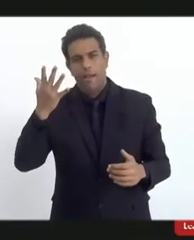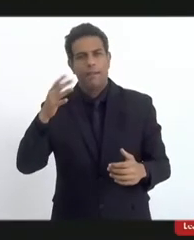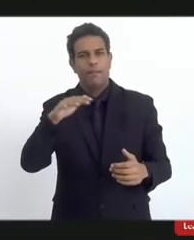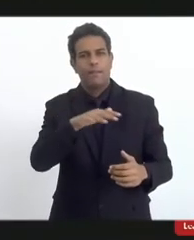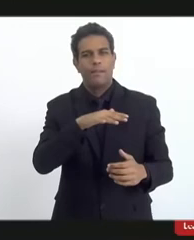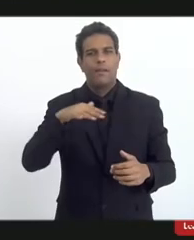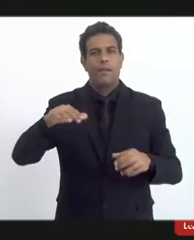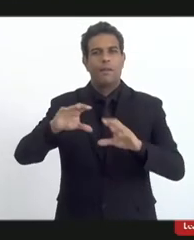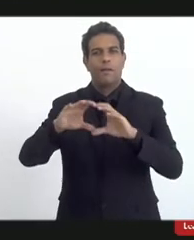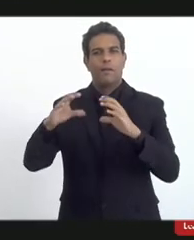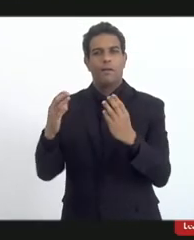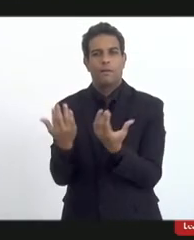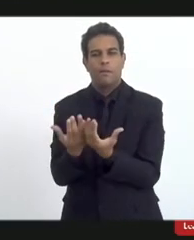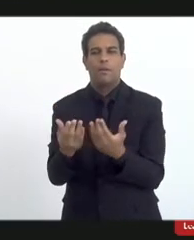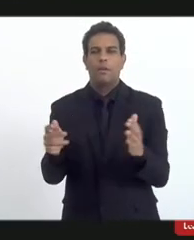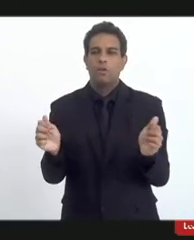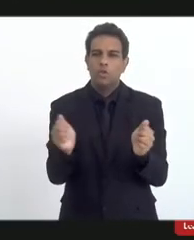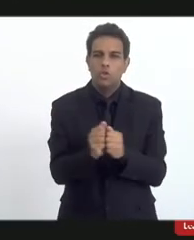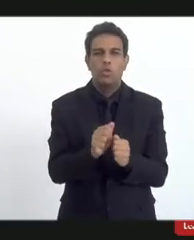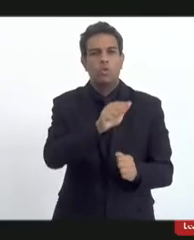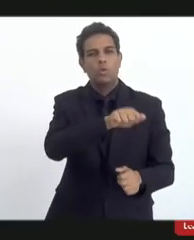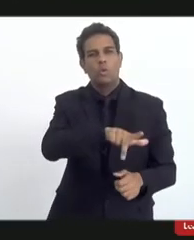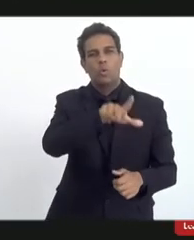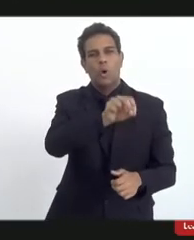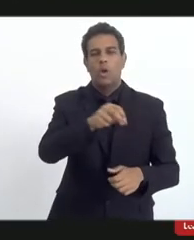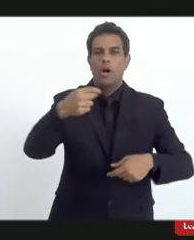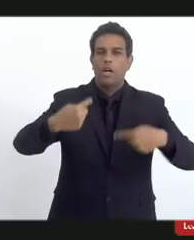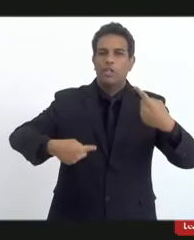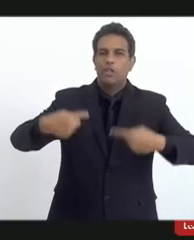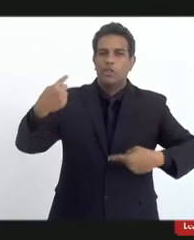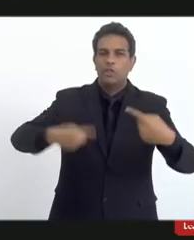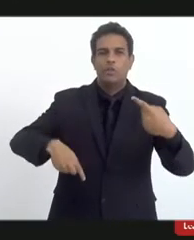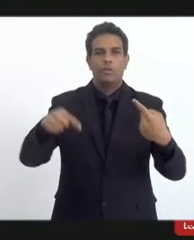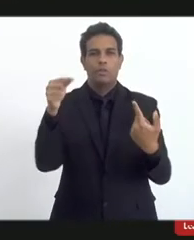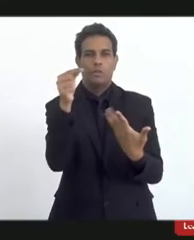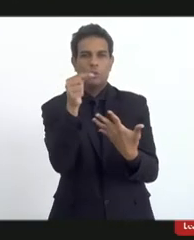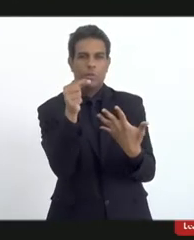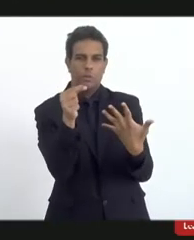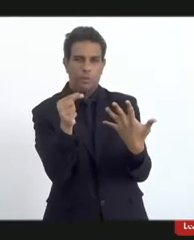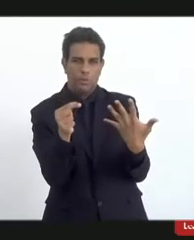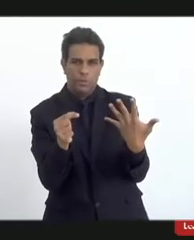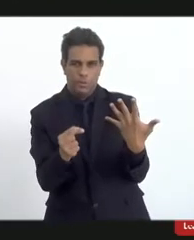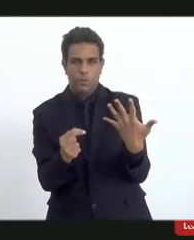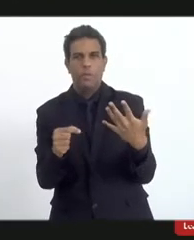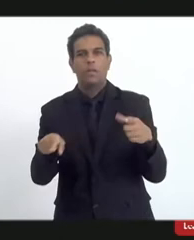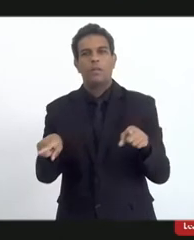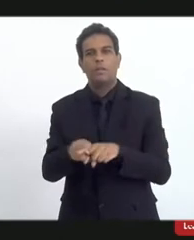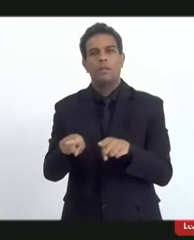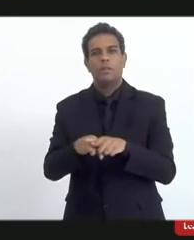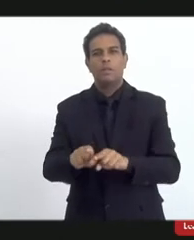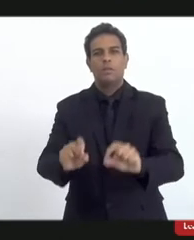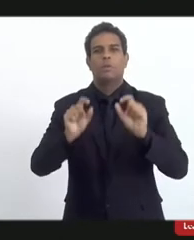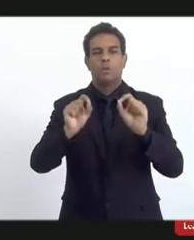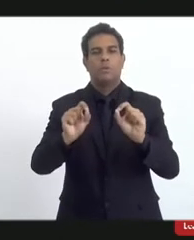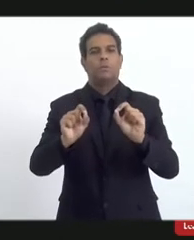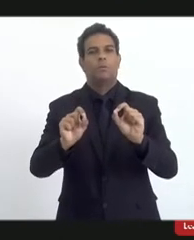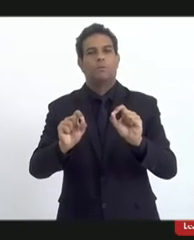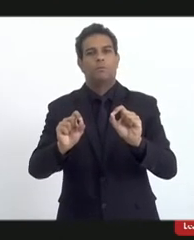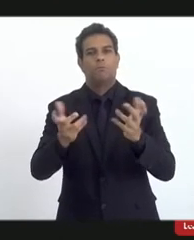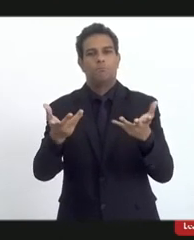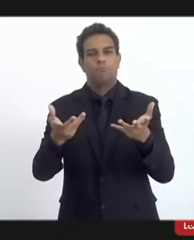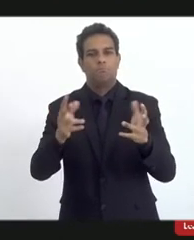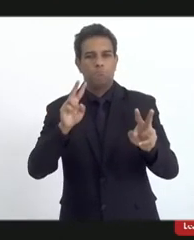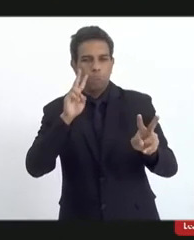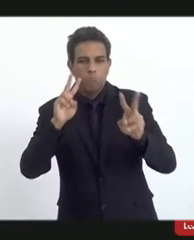com os próprios alunos mesmo, para discutir essa questão do respeito à fé, à